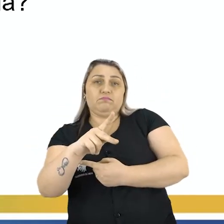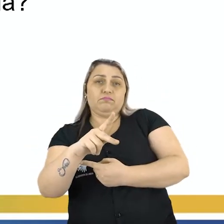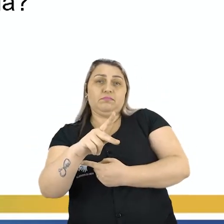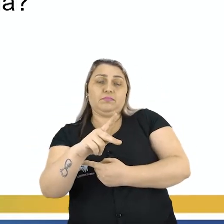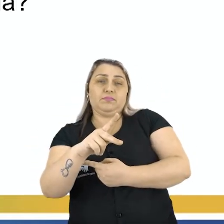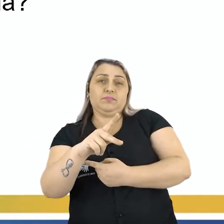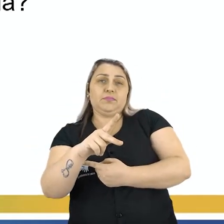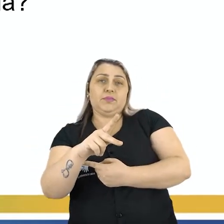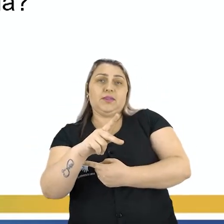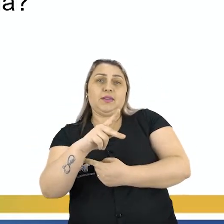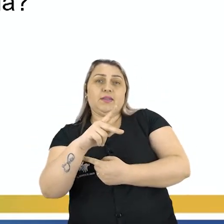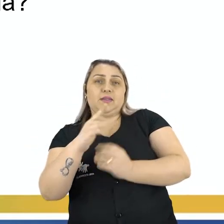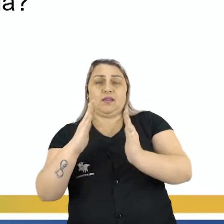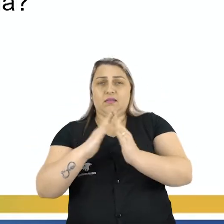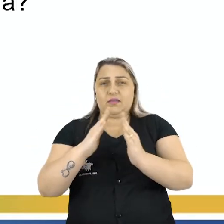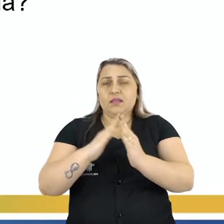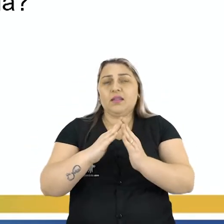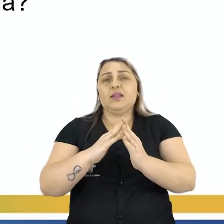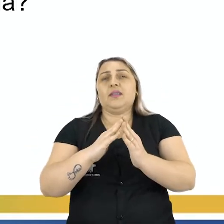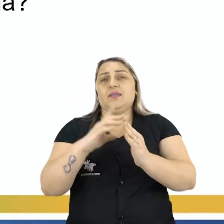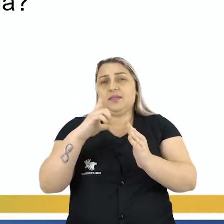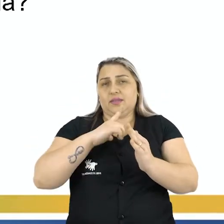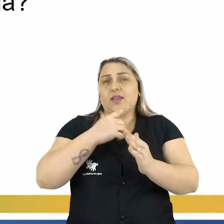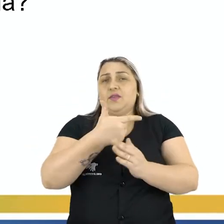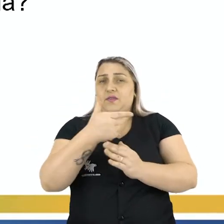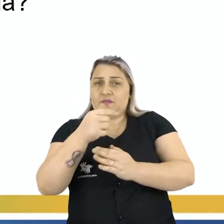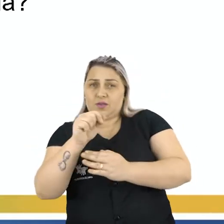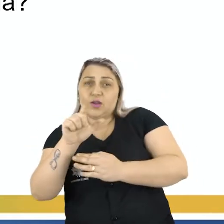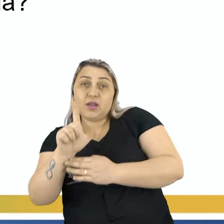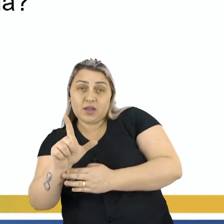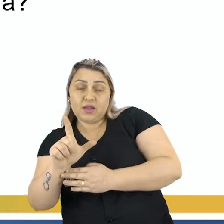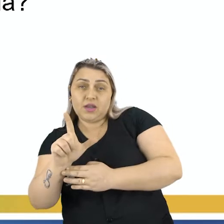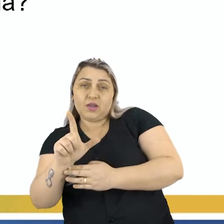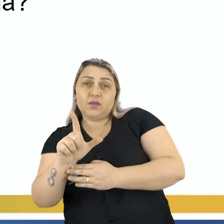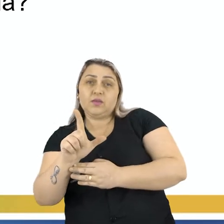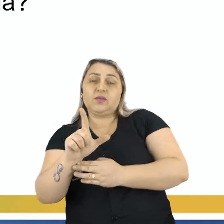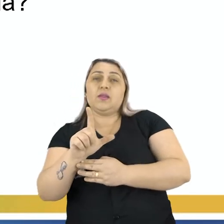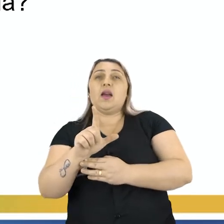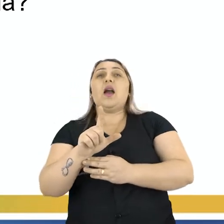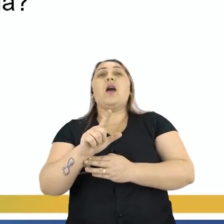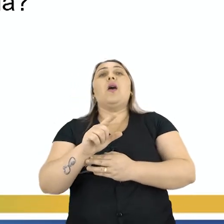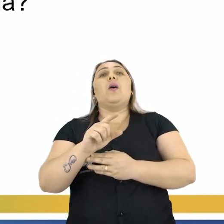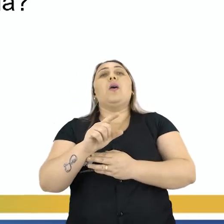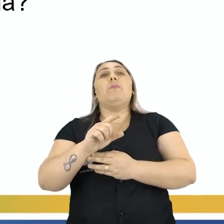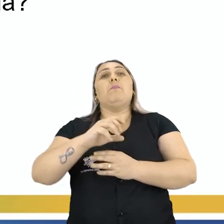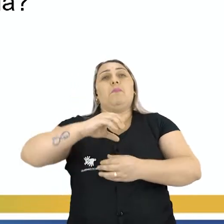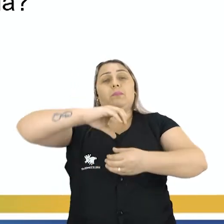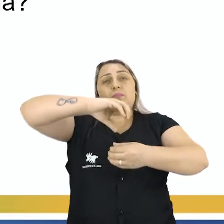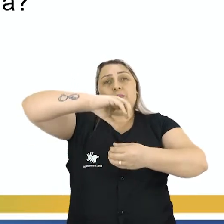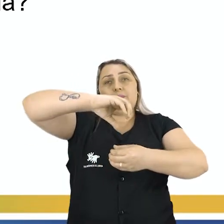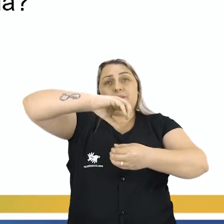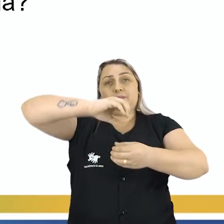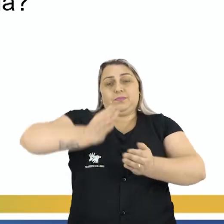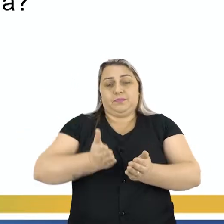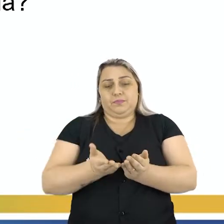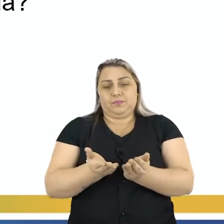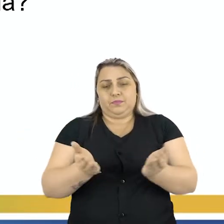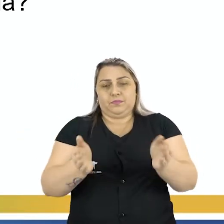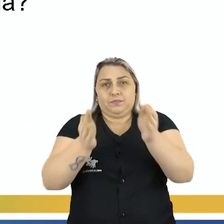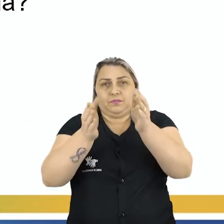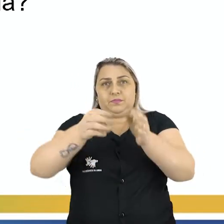contém 20 litros, né? Uma garrafa térmica Nesse modelo aí